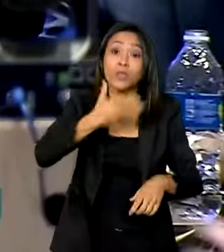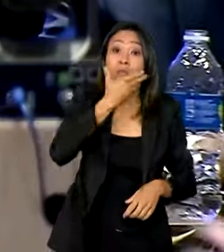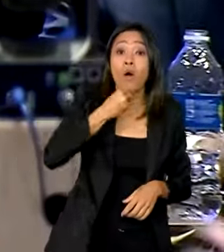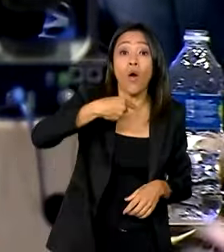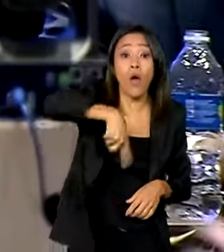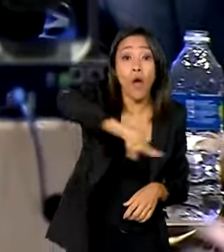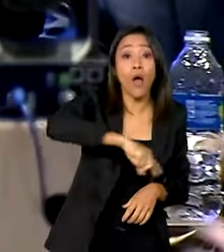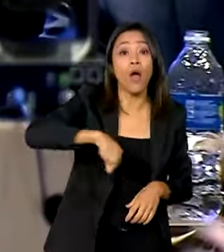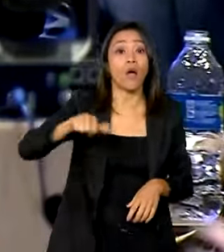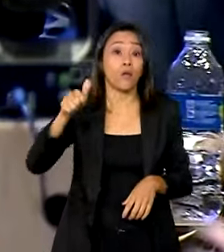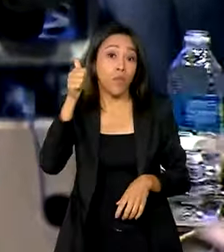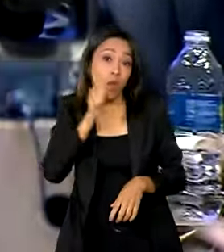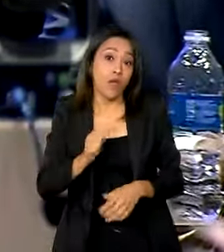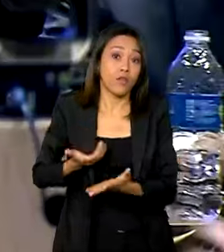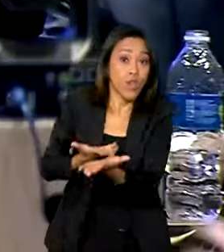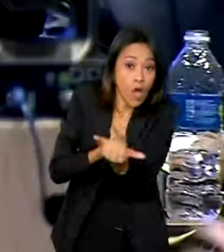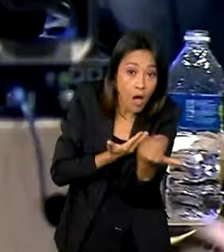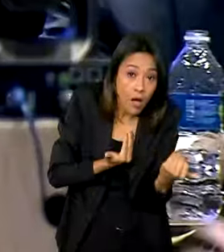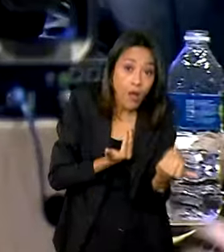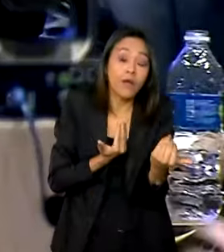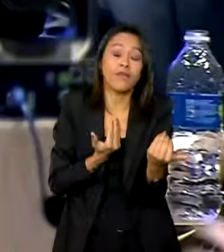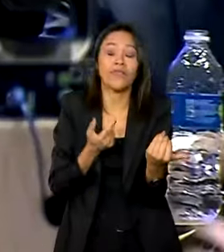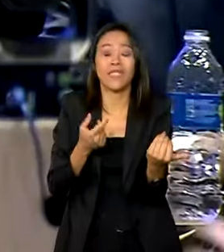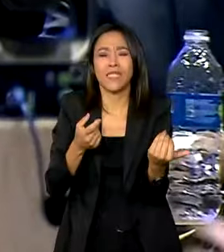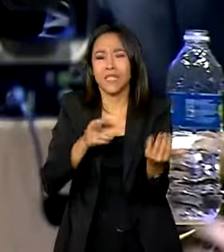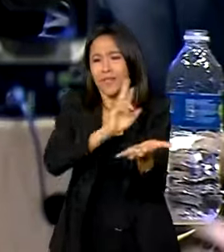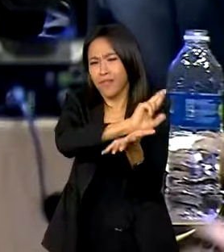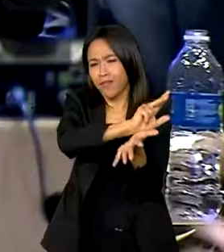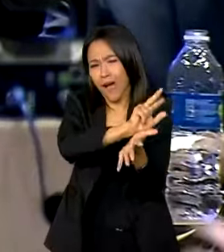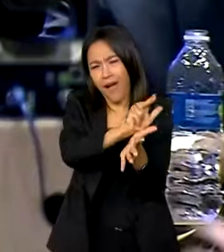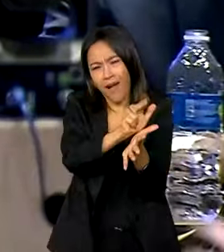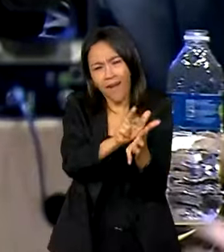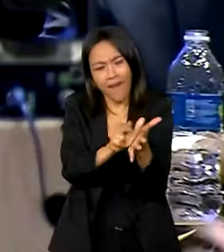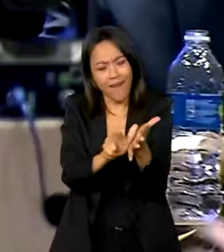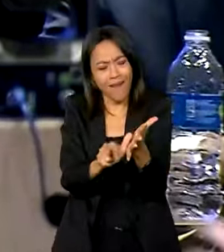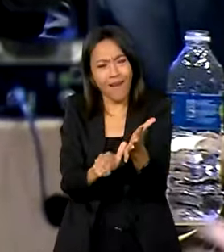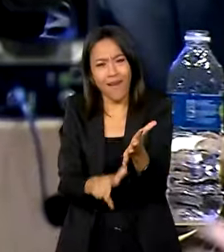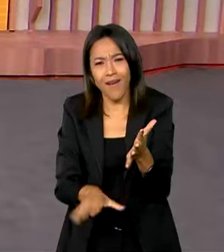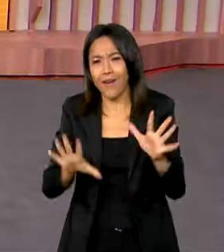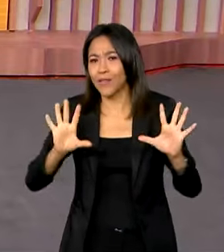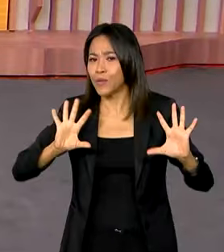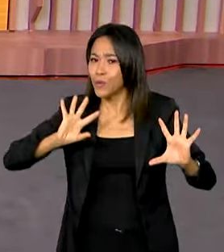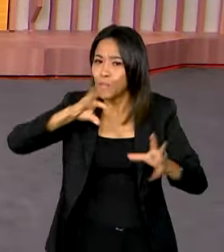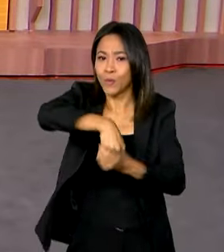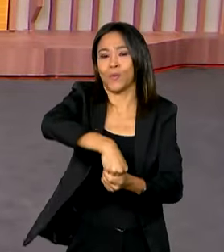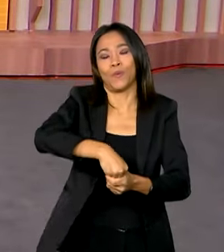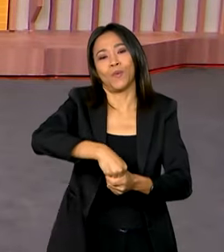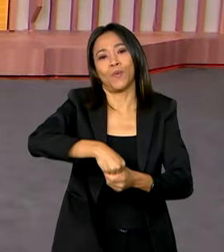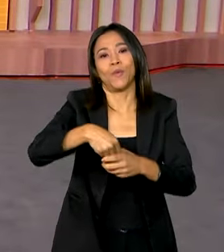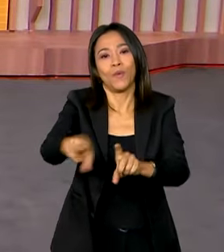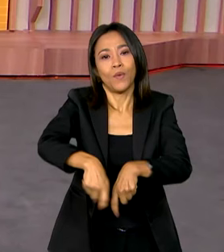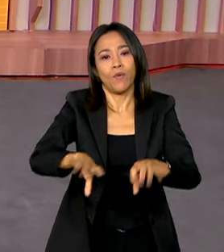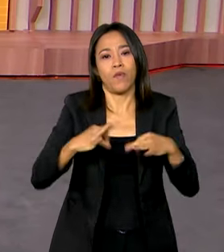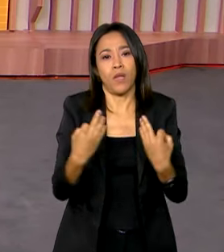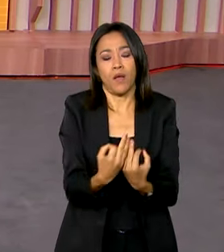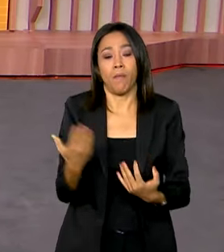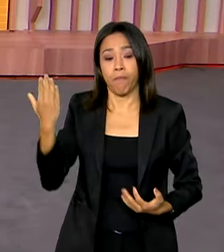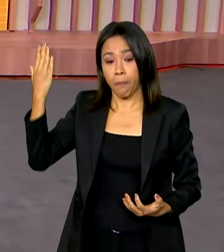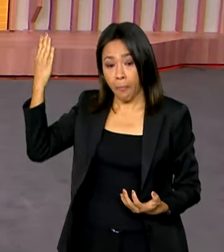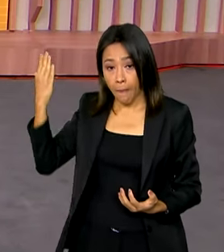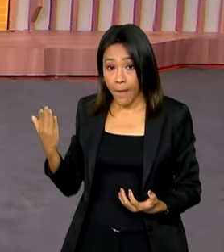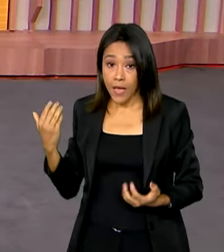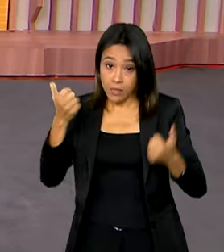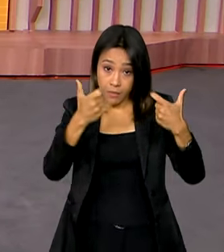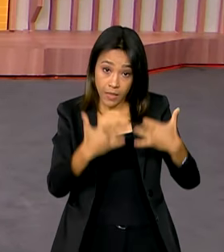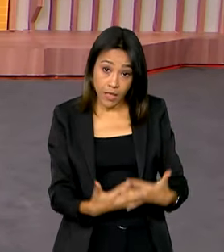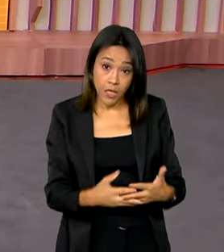jovens, formam parte do vasto universo de agricultura familiar. A produção de grãos